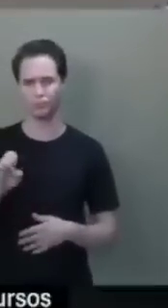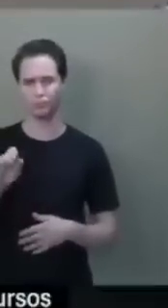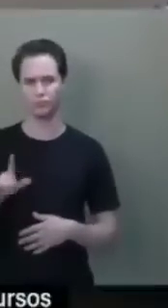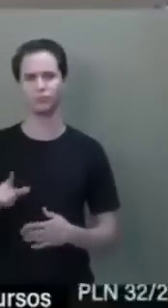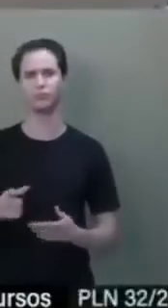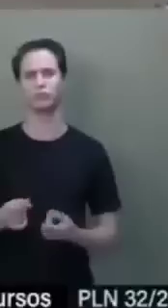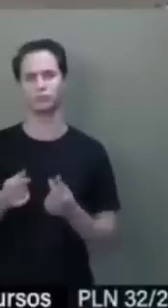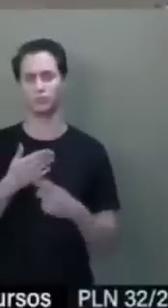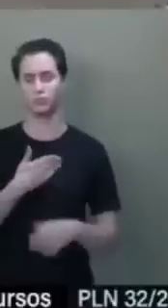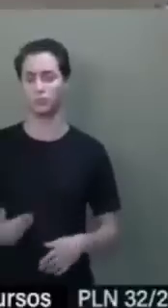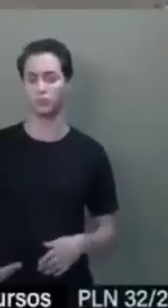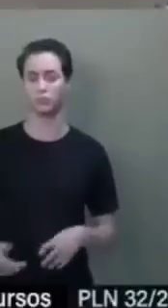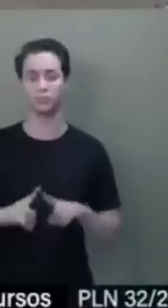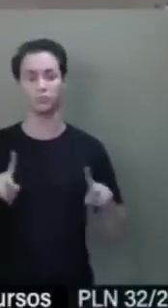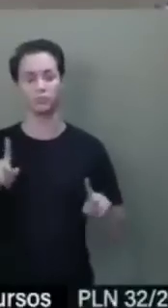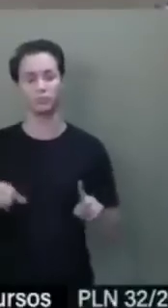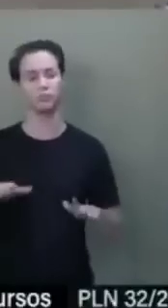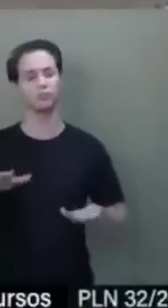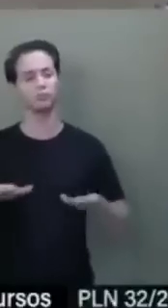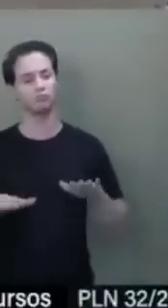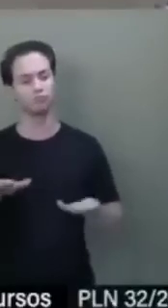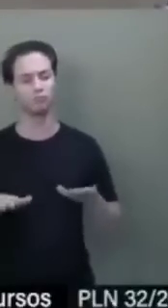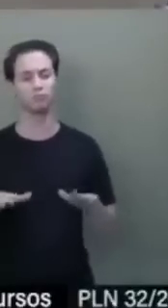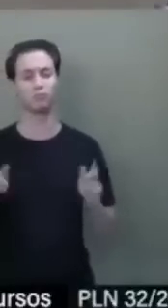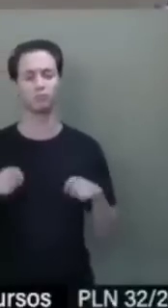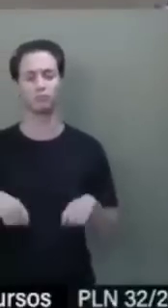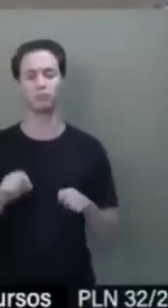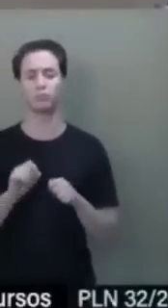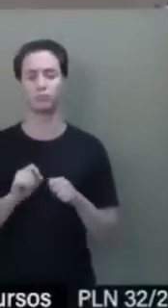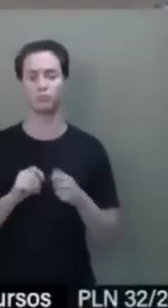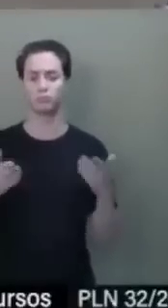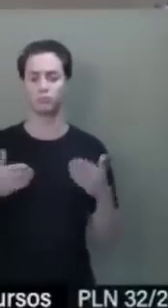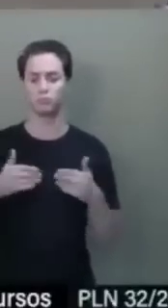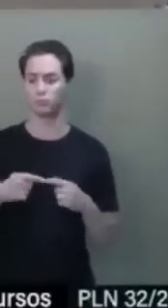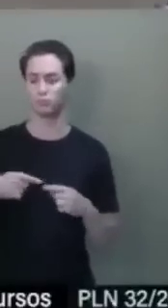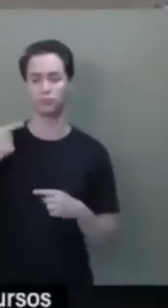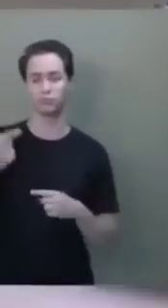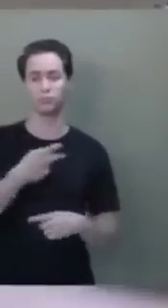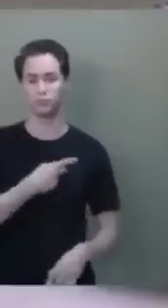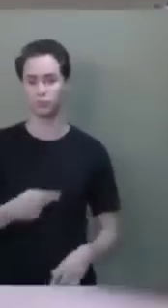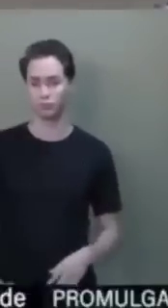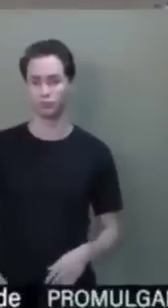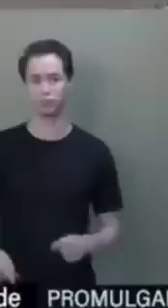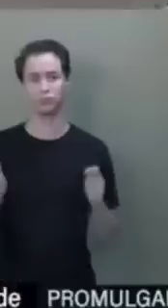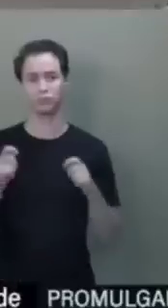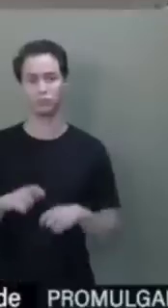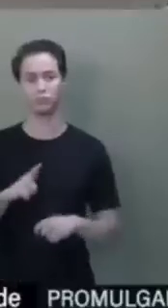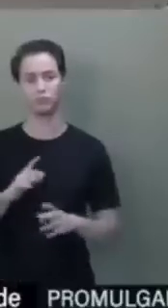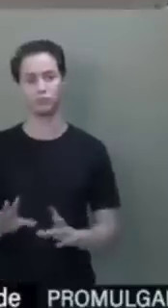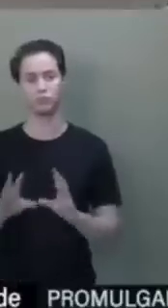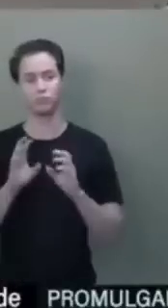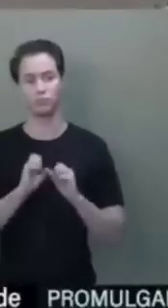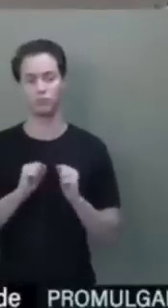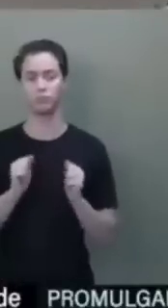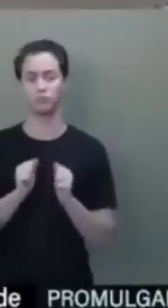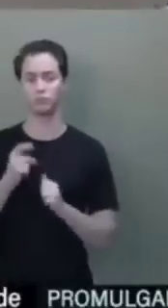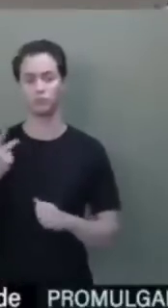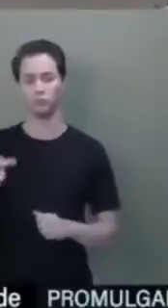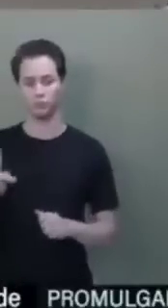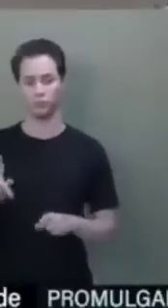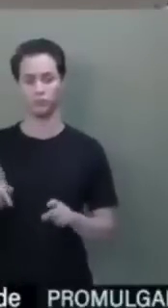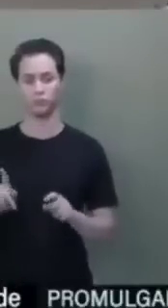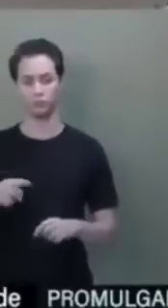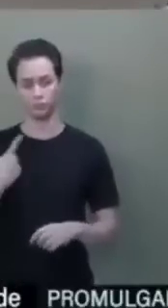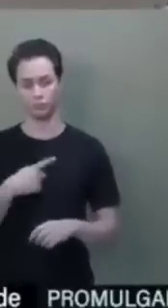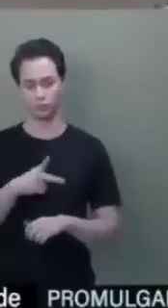público, mas é um orçamento razoável que vai fazer com que o próximo presidente da República possa tomar posse com seus ministros e o